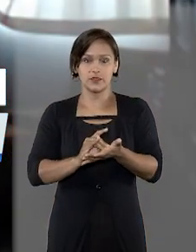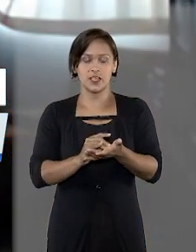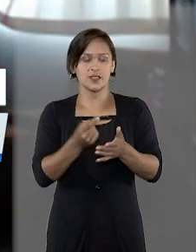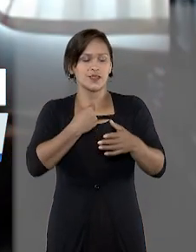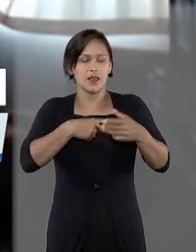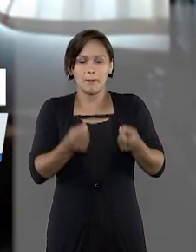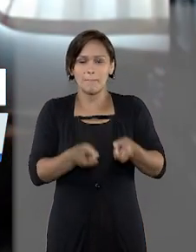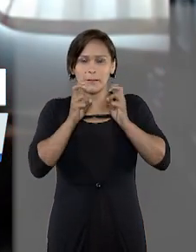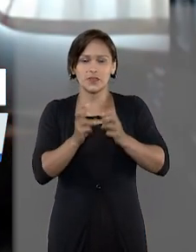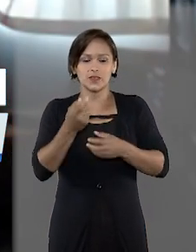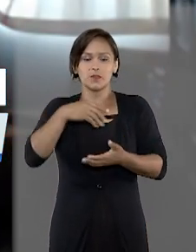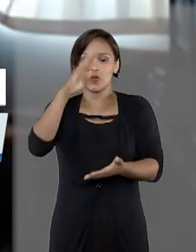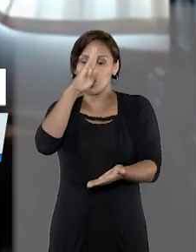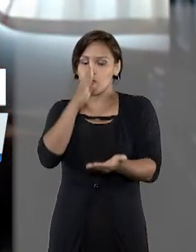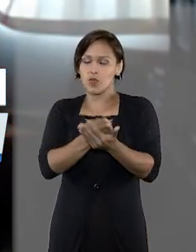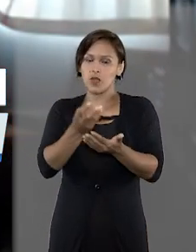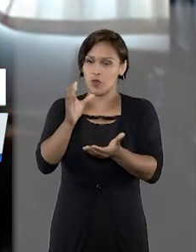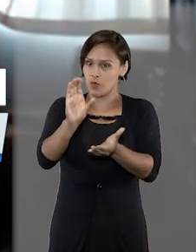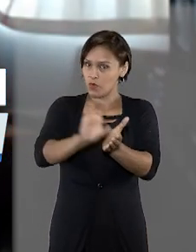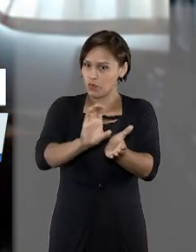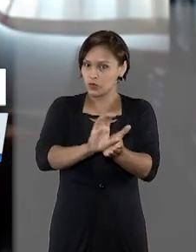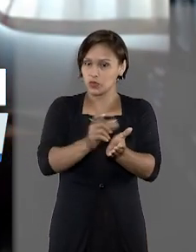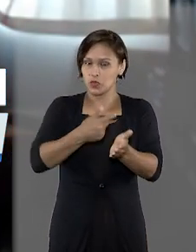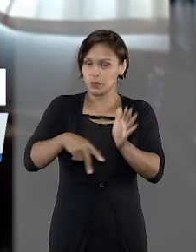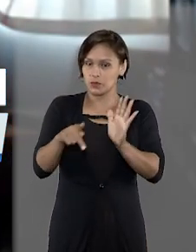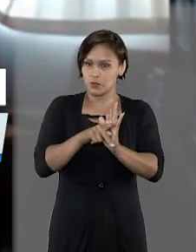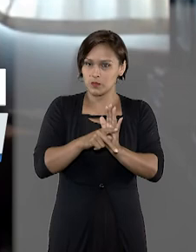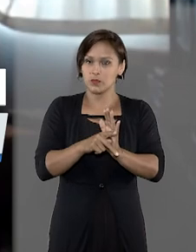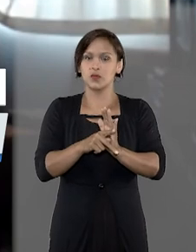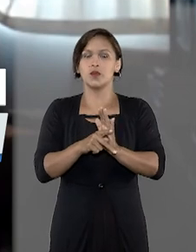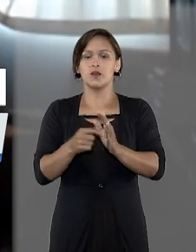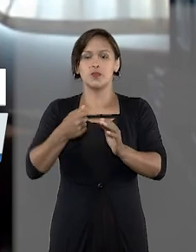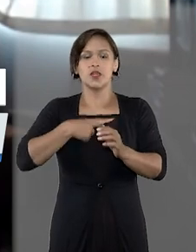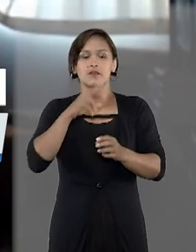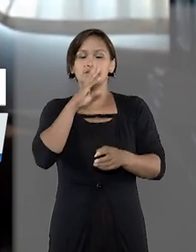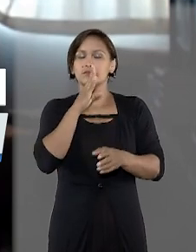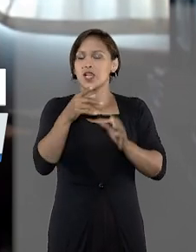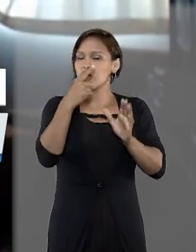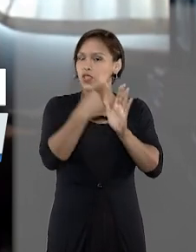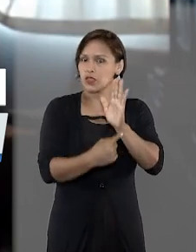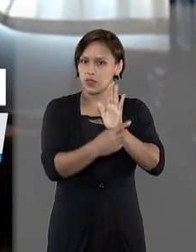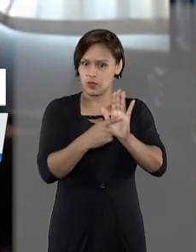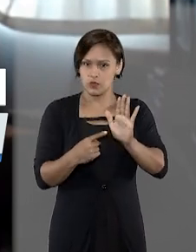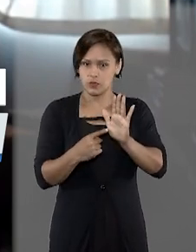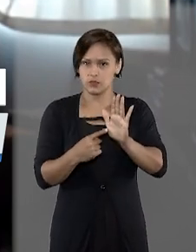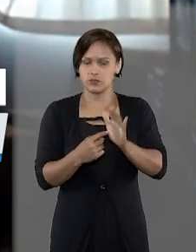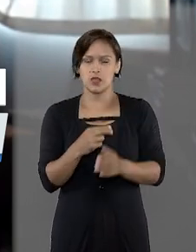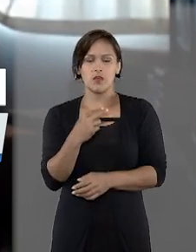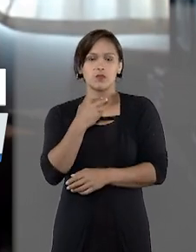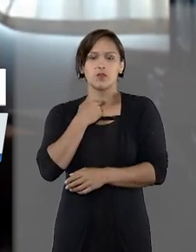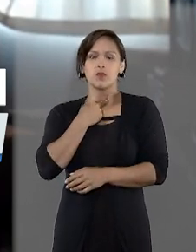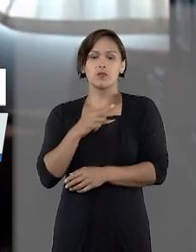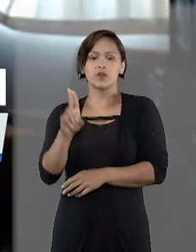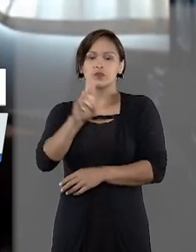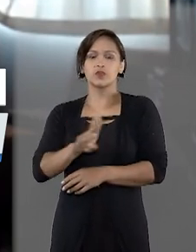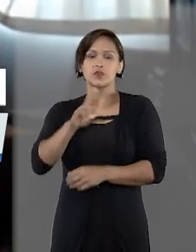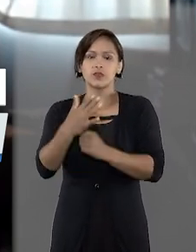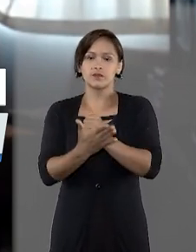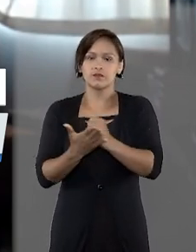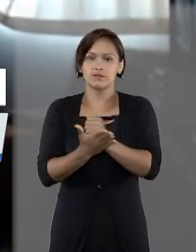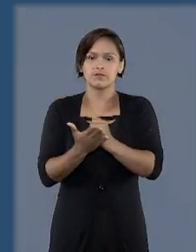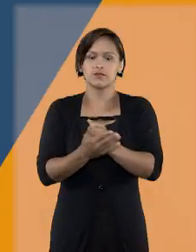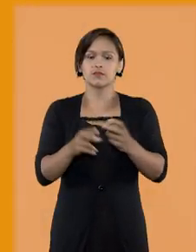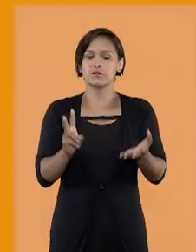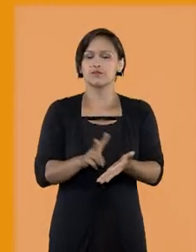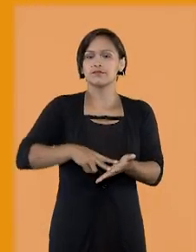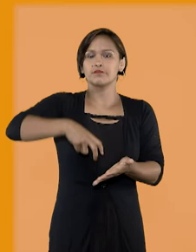sem a observância do que determina o Código de Processo Penal serão considerados nulos. Não poderão servir como base